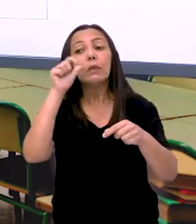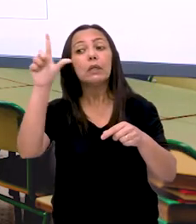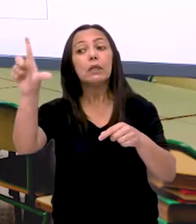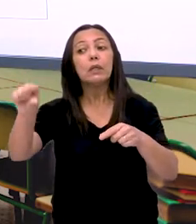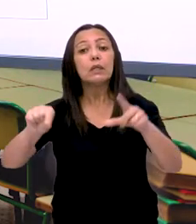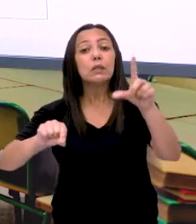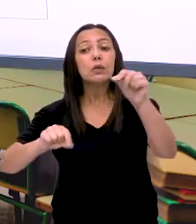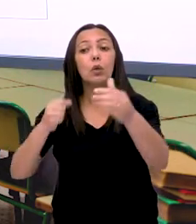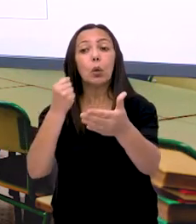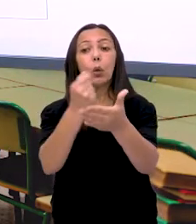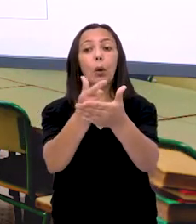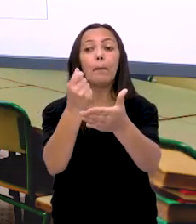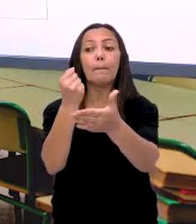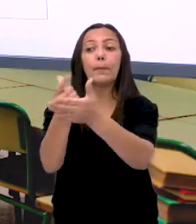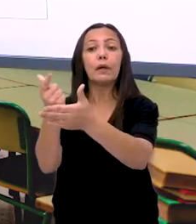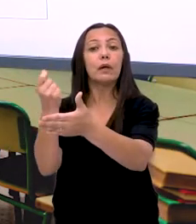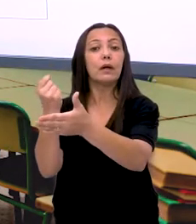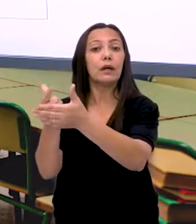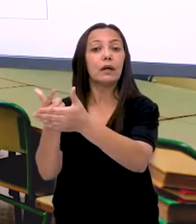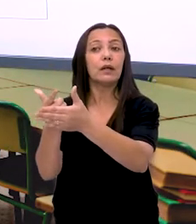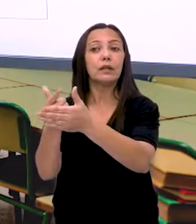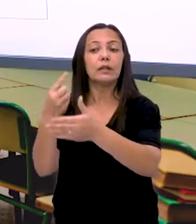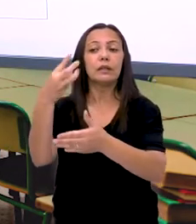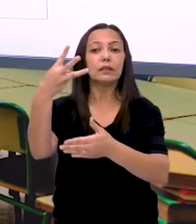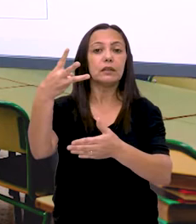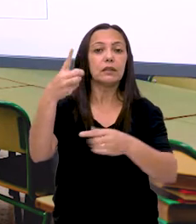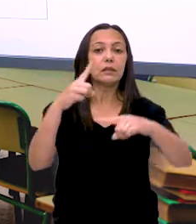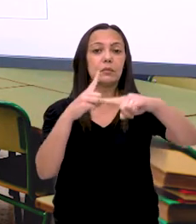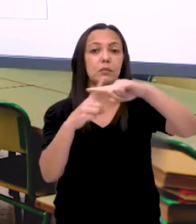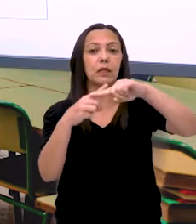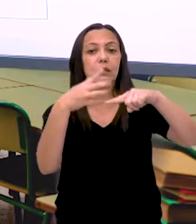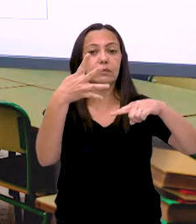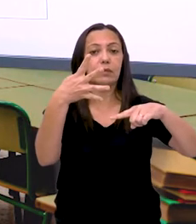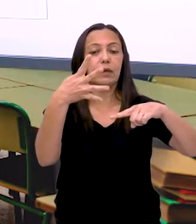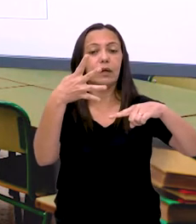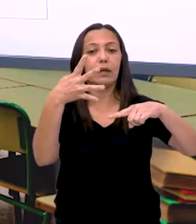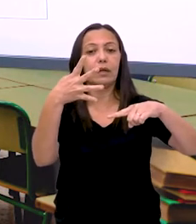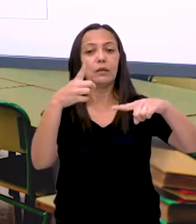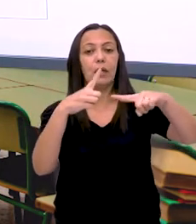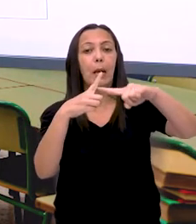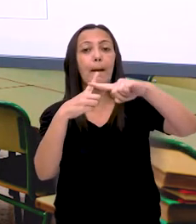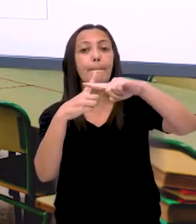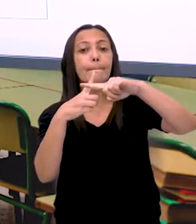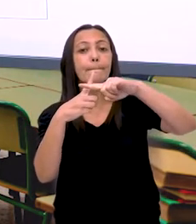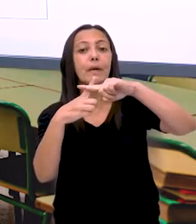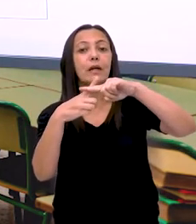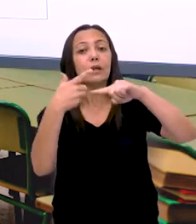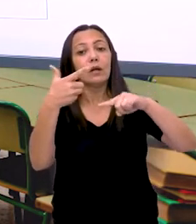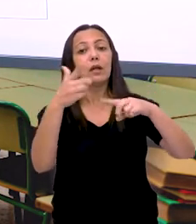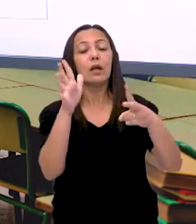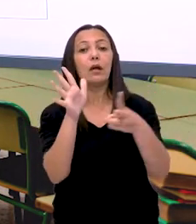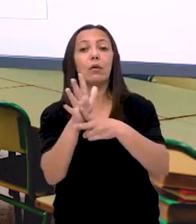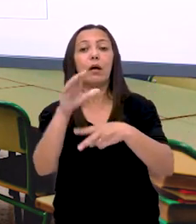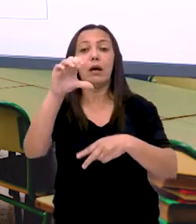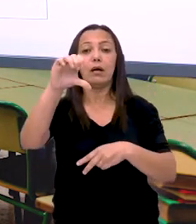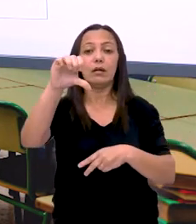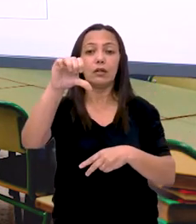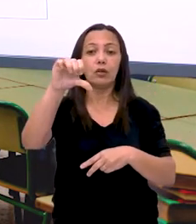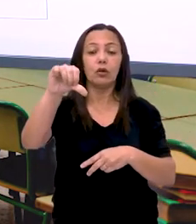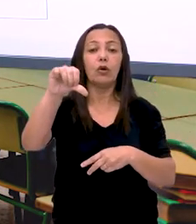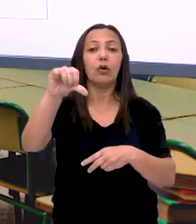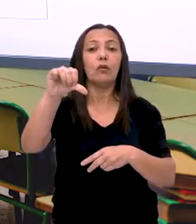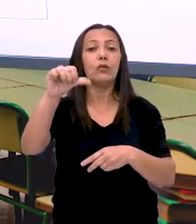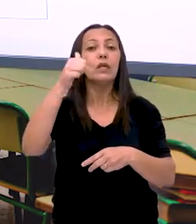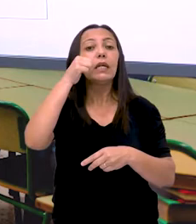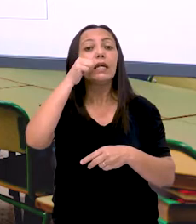escolheu comprando com a mãe. Três mais quatro, sete. Com dois, nove reais. Foi